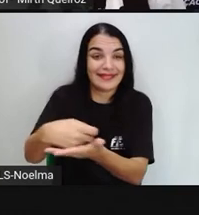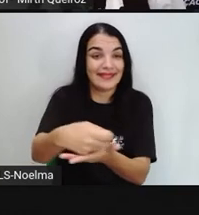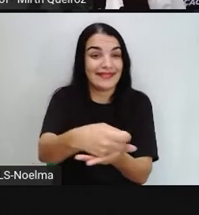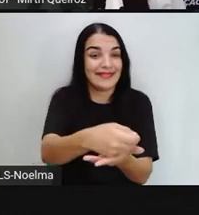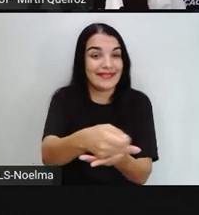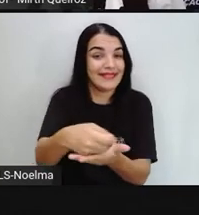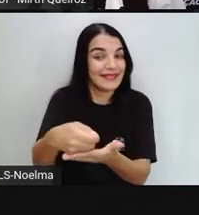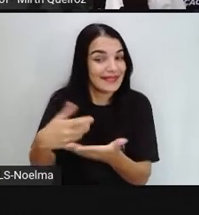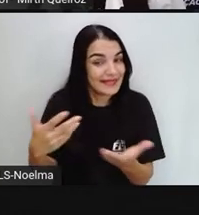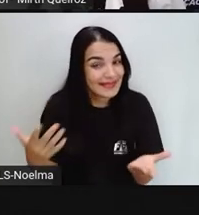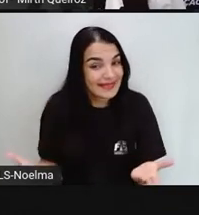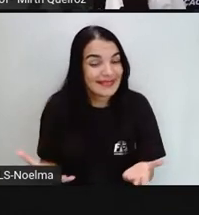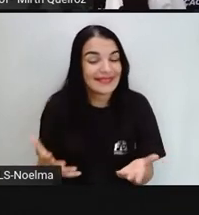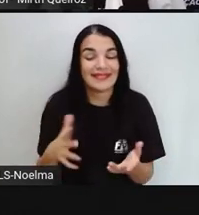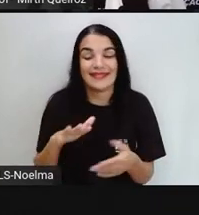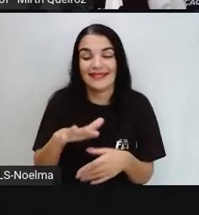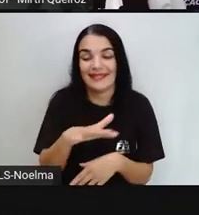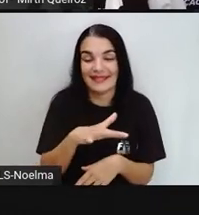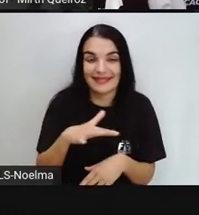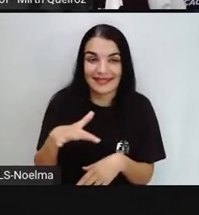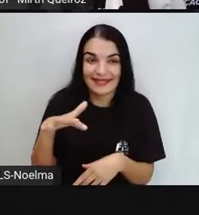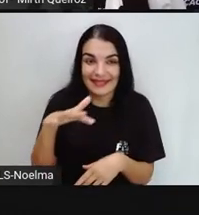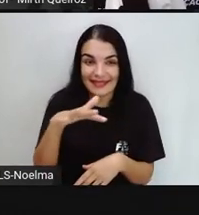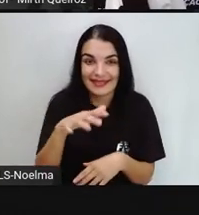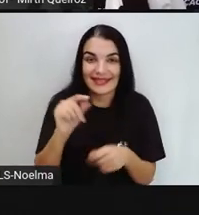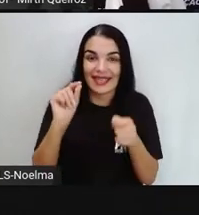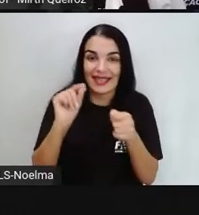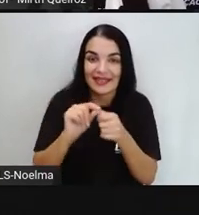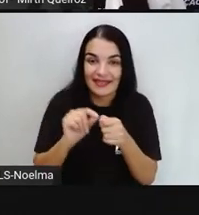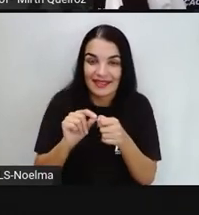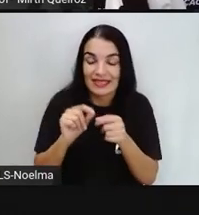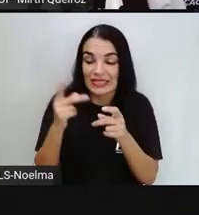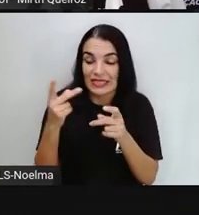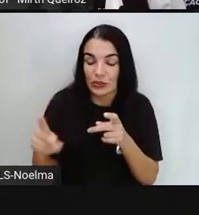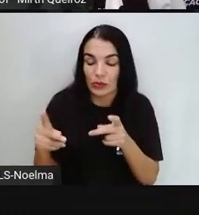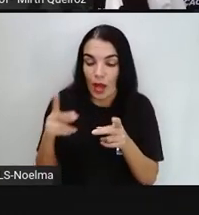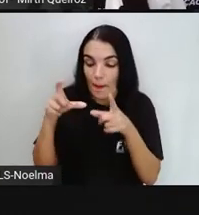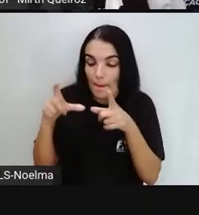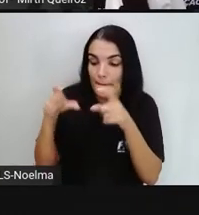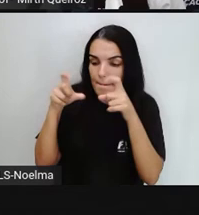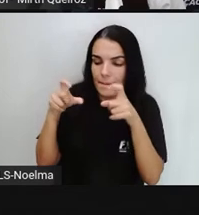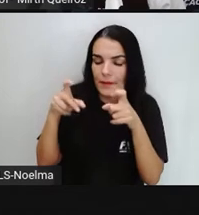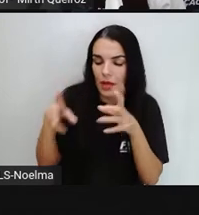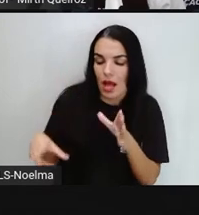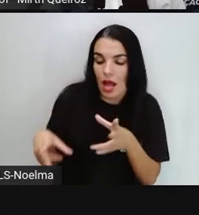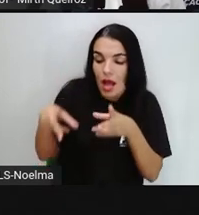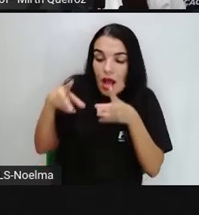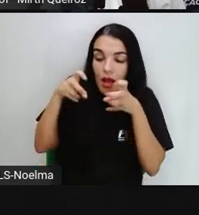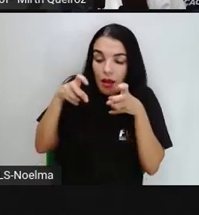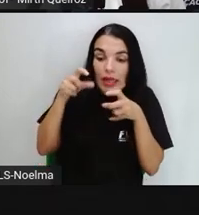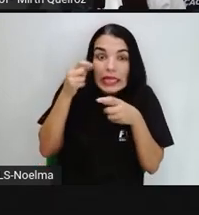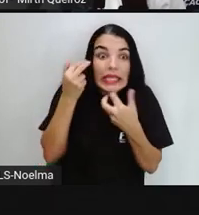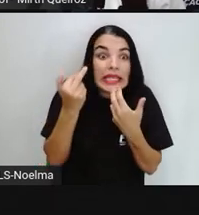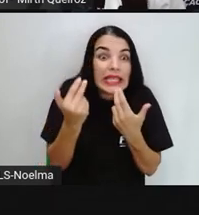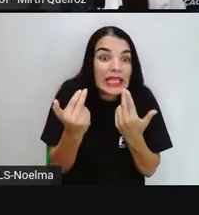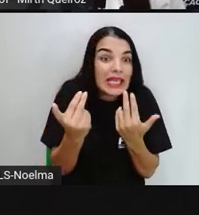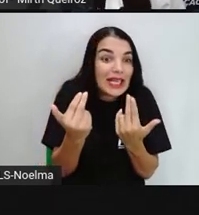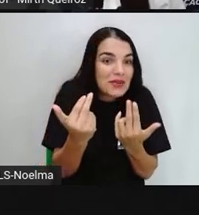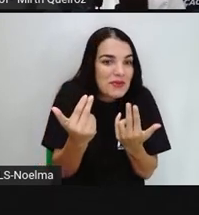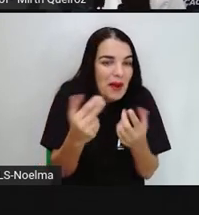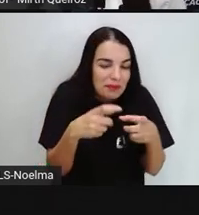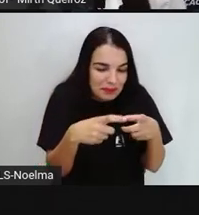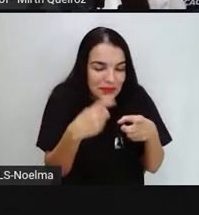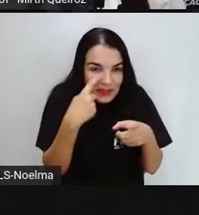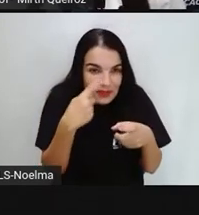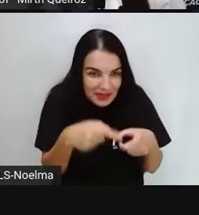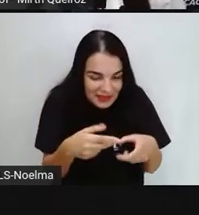cartãozinho para a criança, e aí ele, com as peças que ele está em mãos, ele vai ter que montar, tentar montar aquela figura,